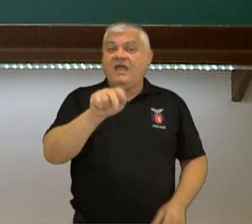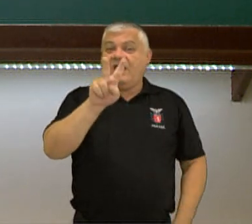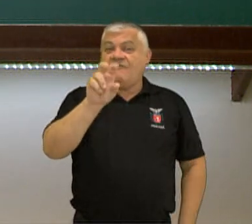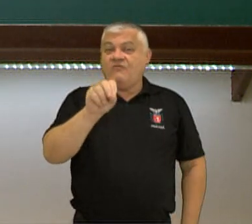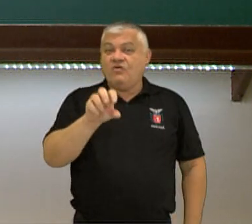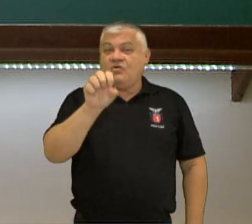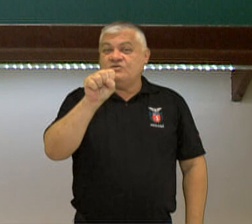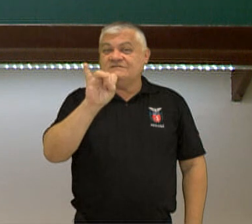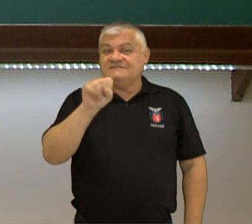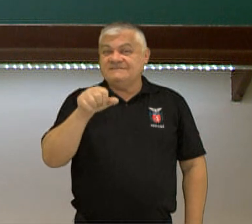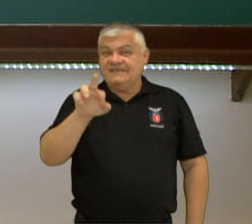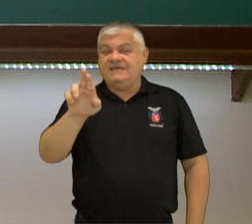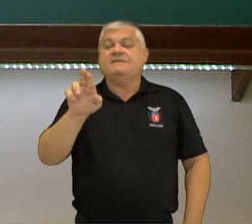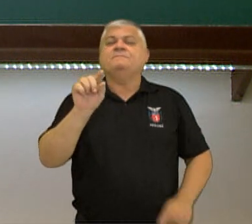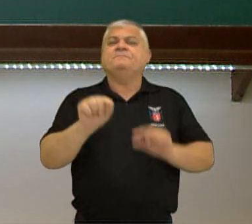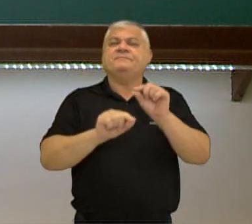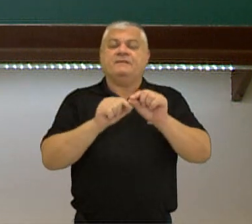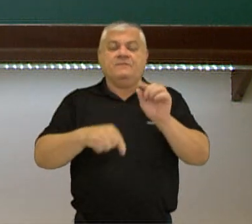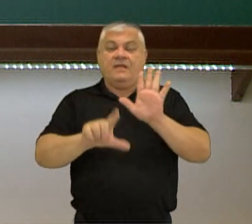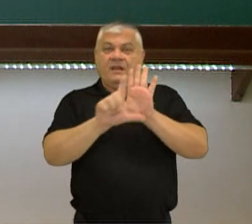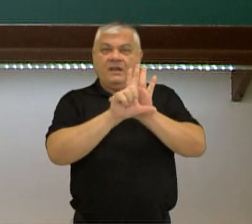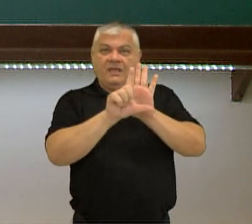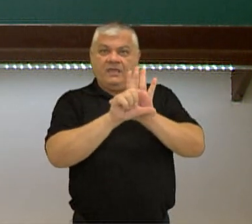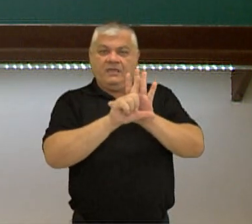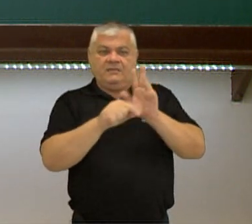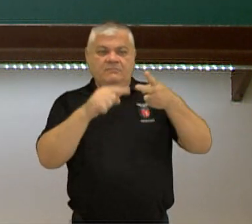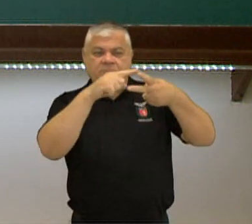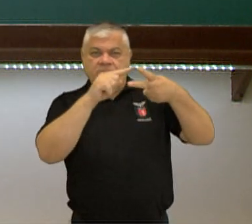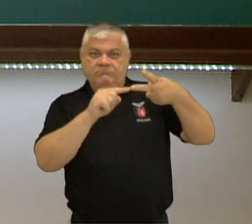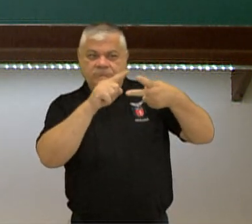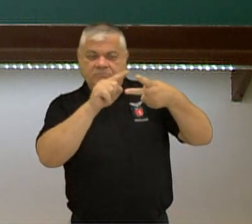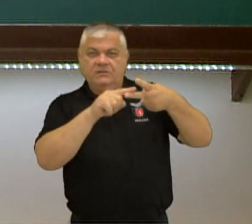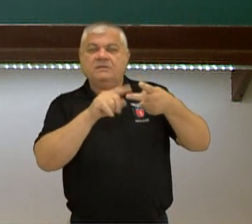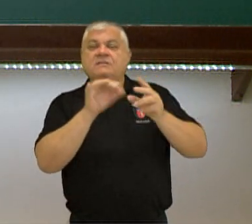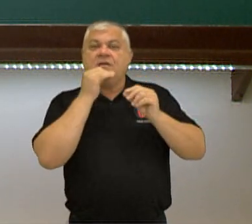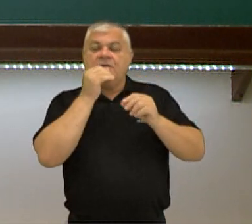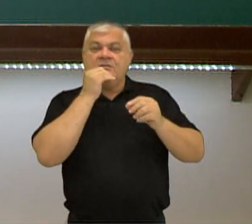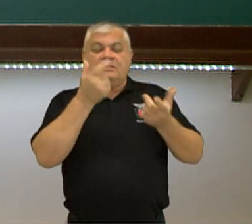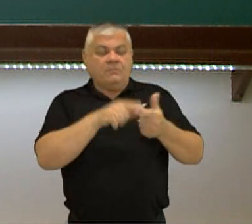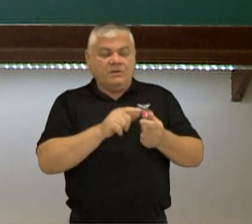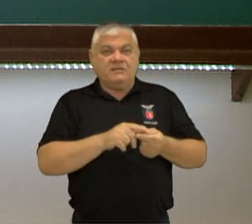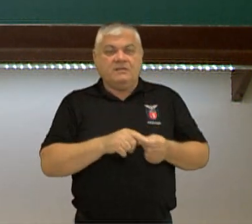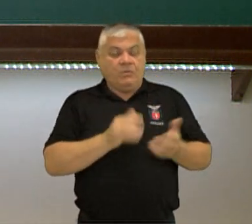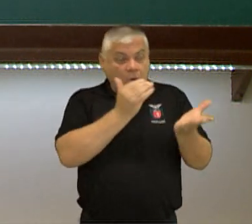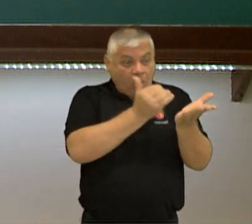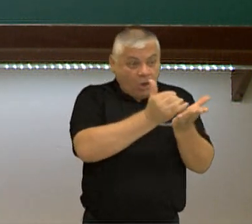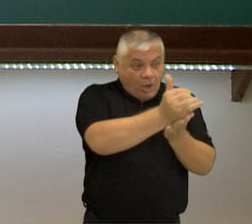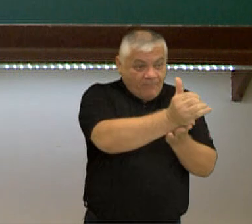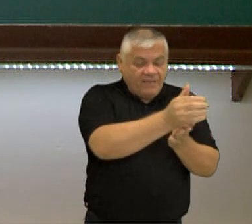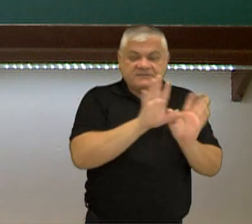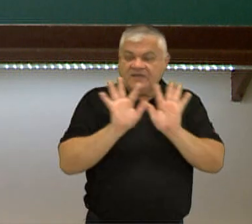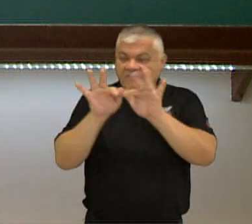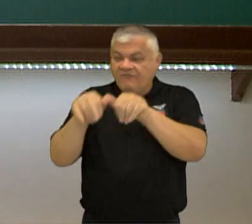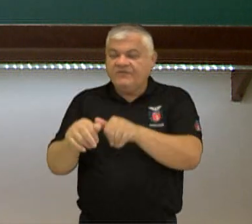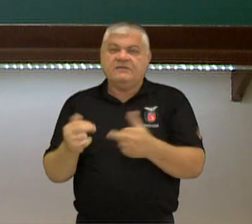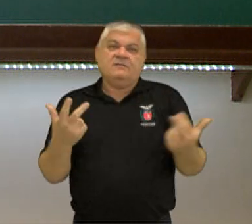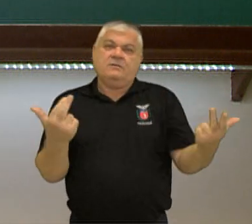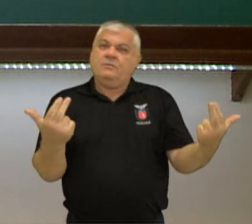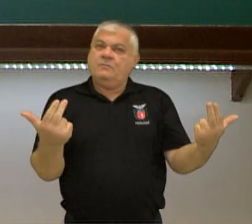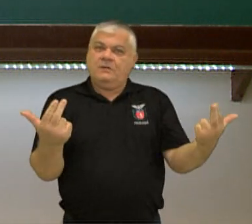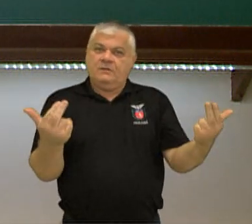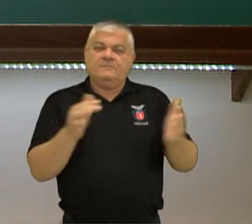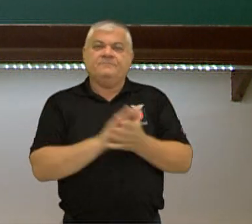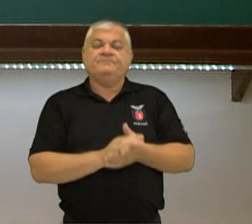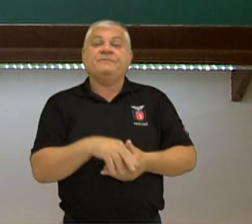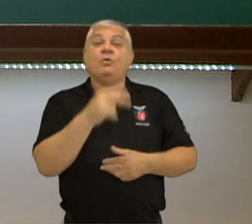simplista essas duas leis. Numa reação química, tudo que entra sai na mesma proporção, ok? Então aqui, entrei com duas